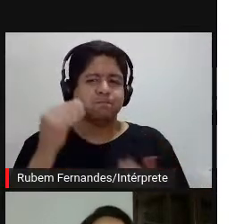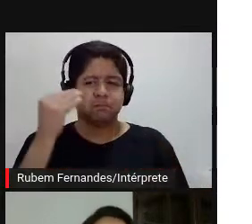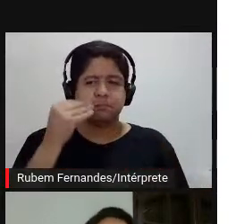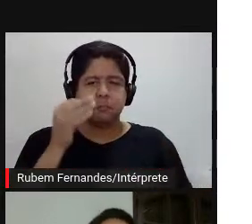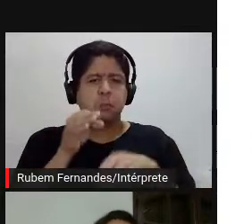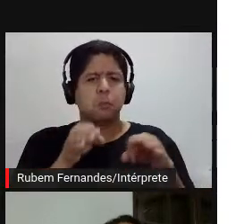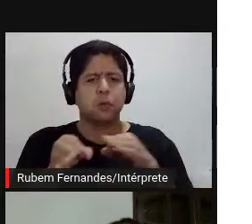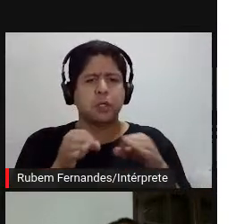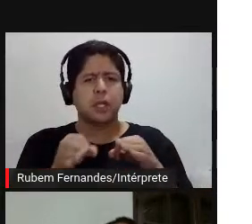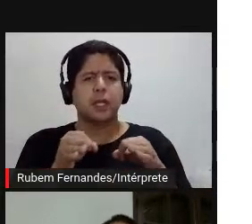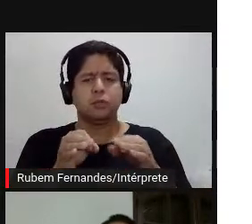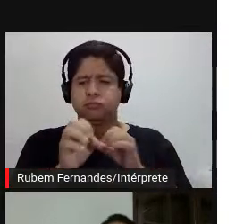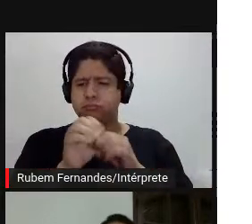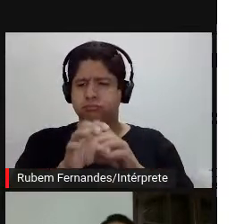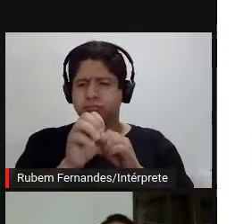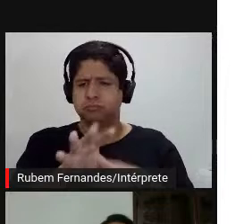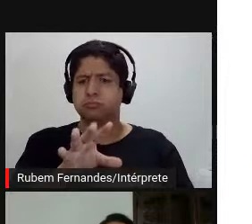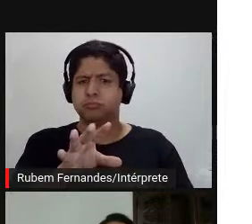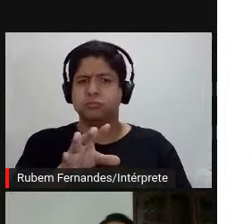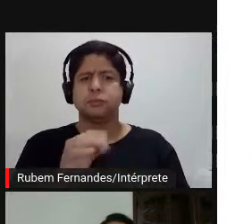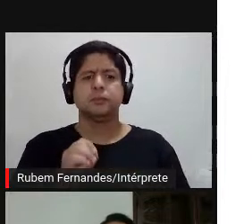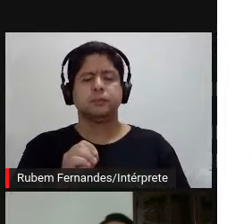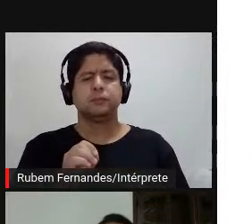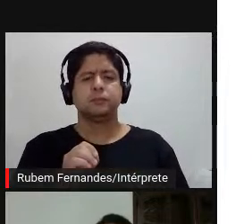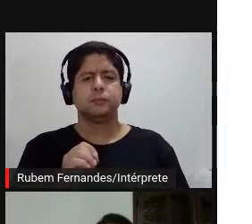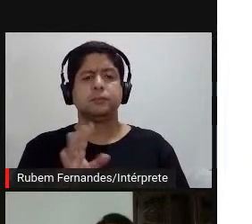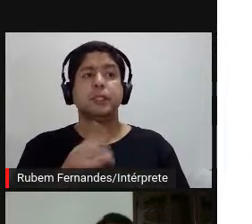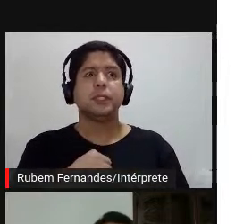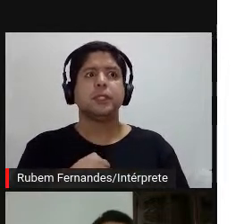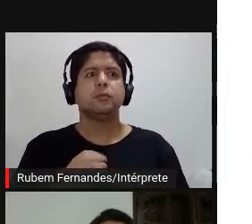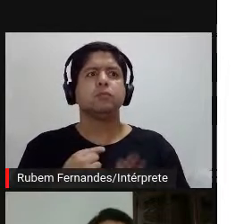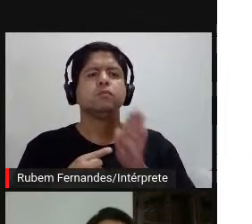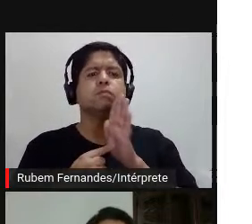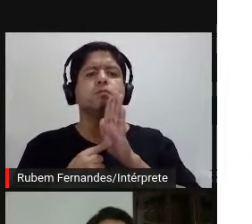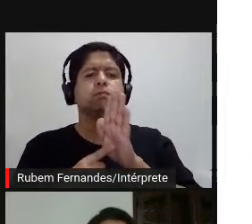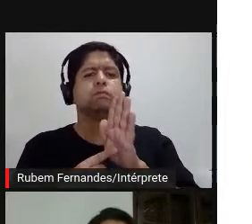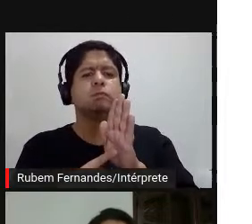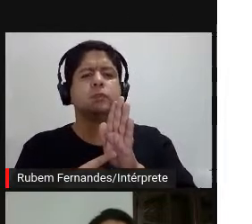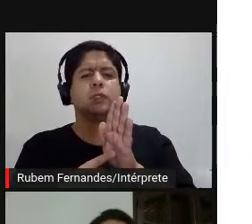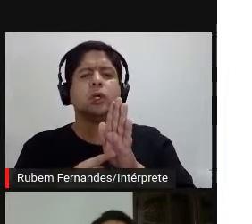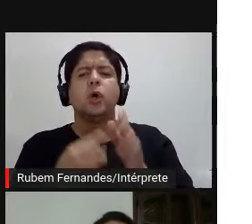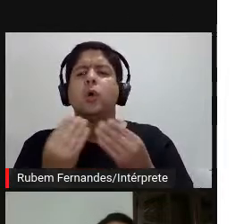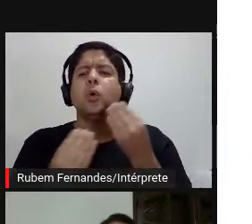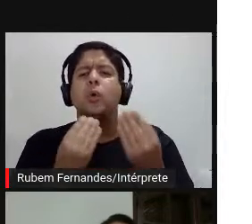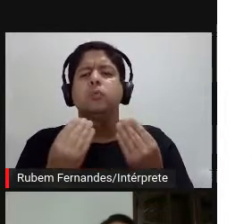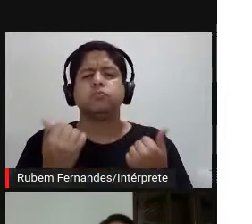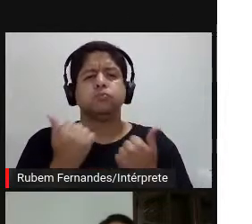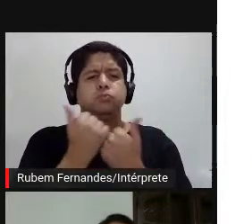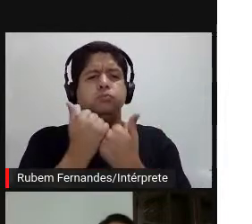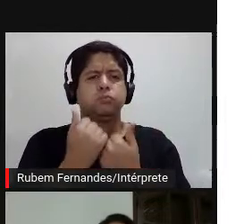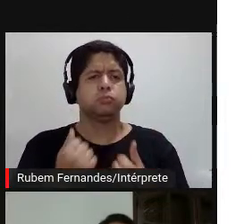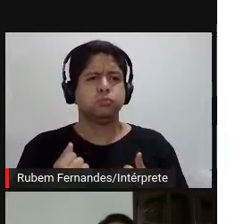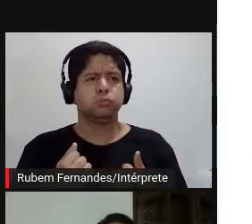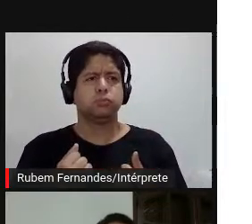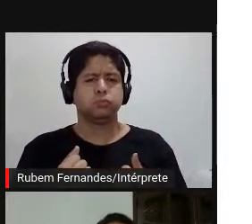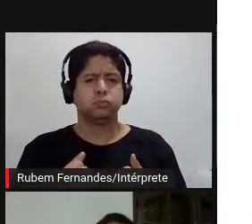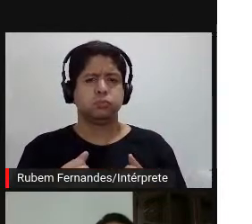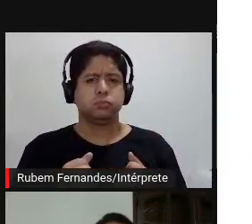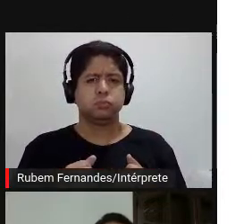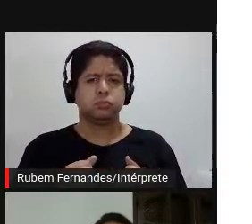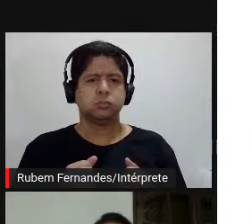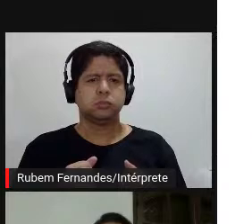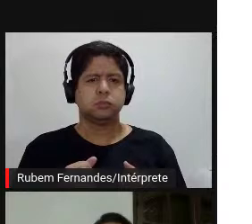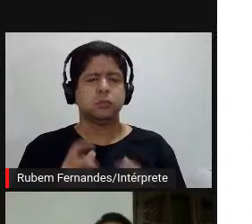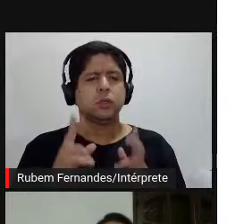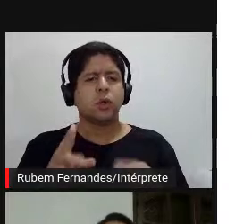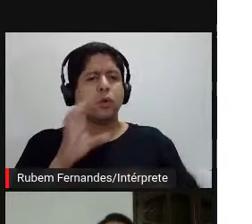educativos, ou algo assim. Então, fiquei assim, o que eu poderia, como eu poderia contribuir, né, com esse, com esse